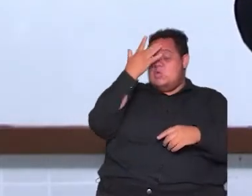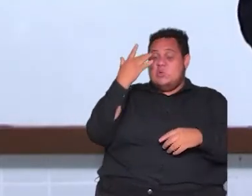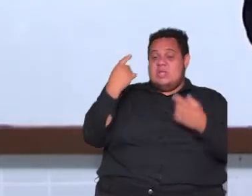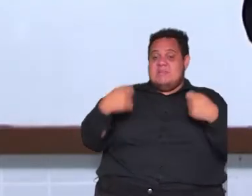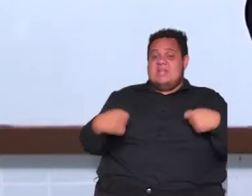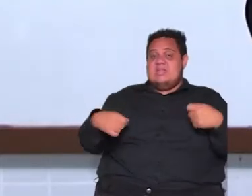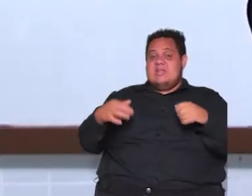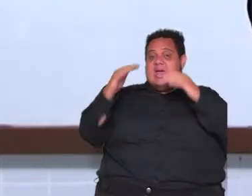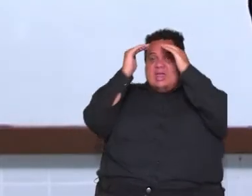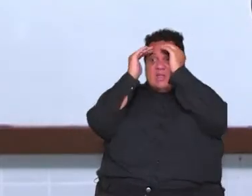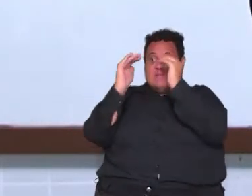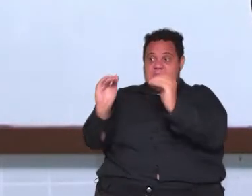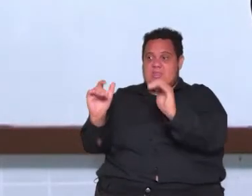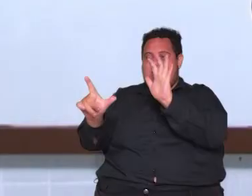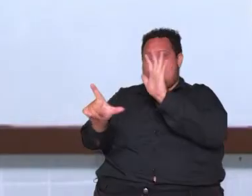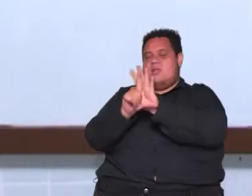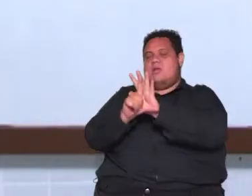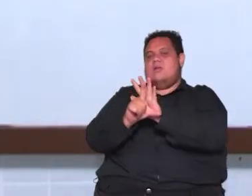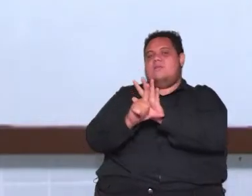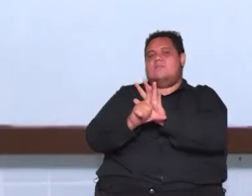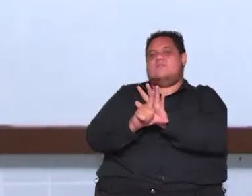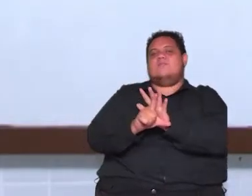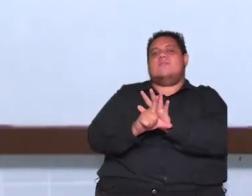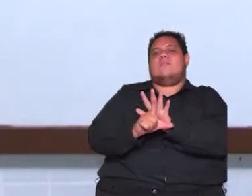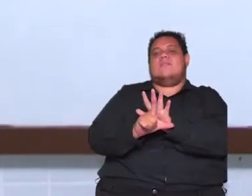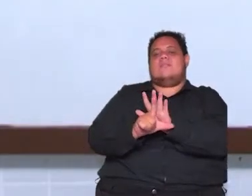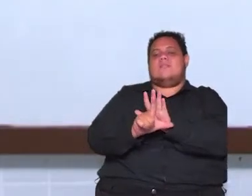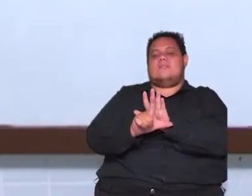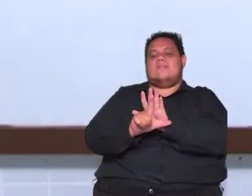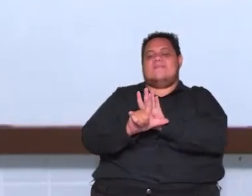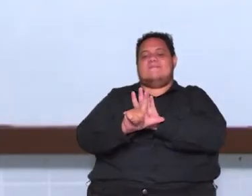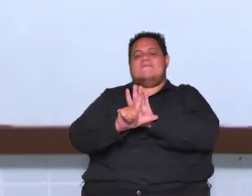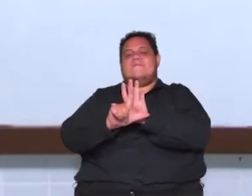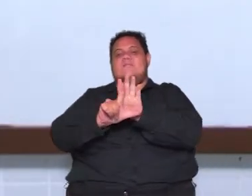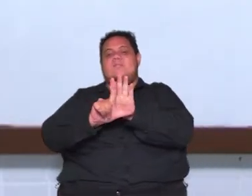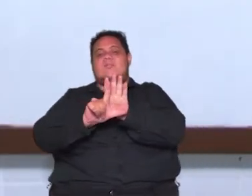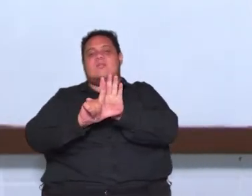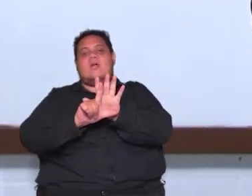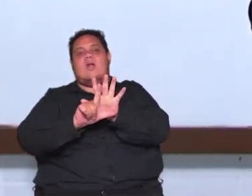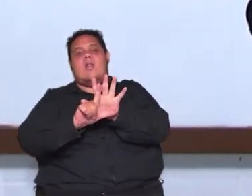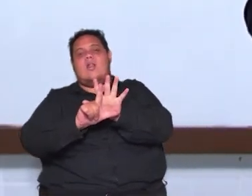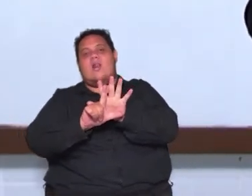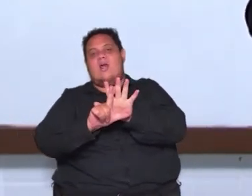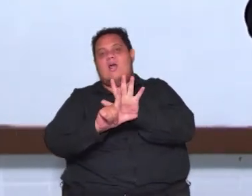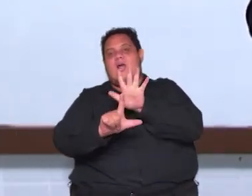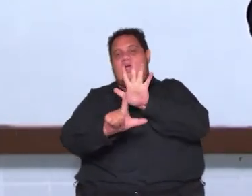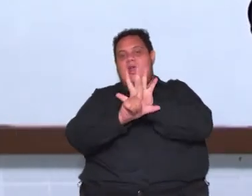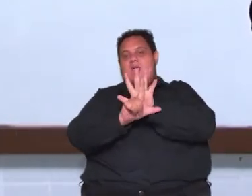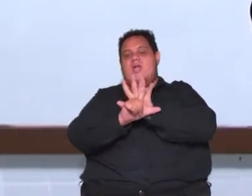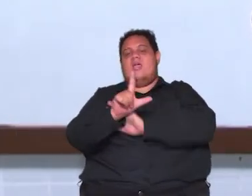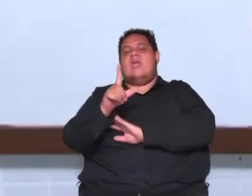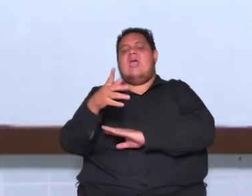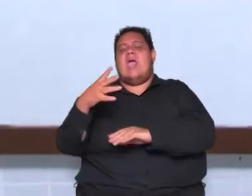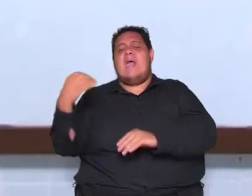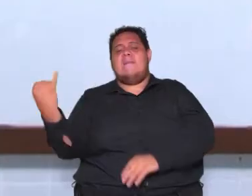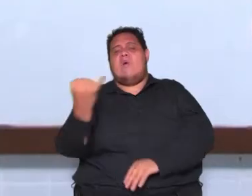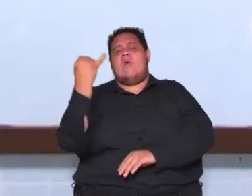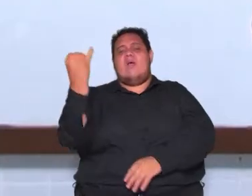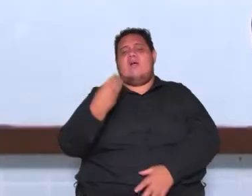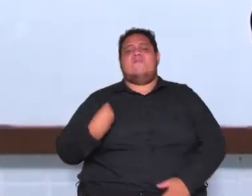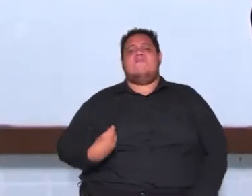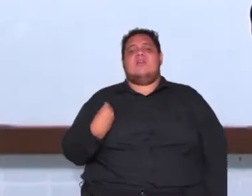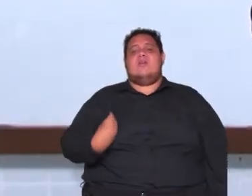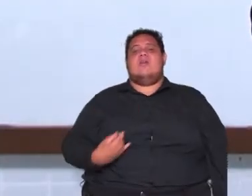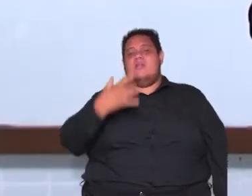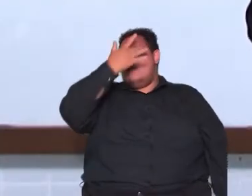a lei a lei é que deve ser é o norte na vida das pessoas e todos devem submeter